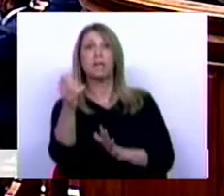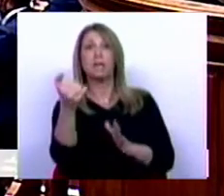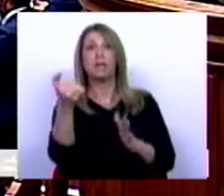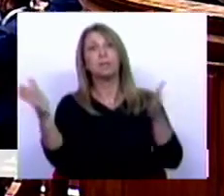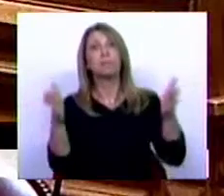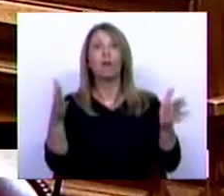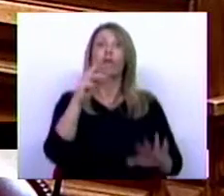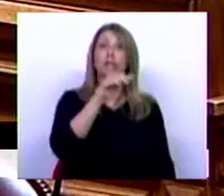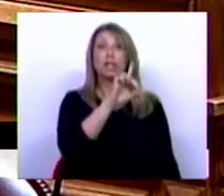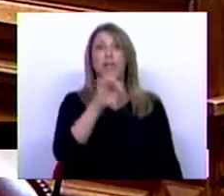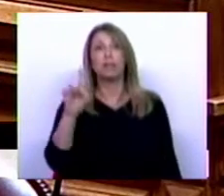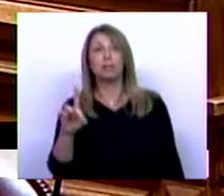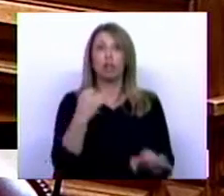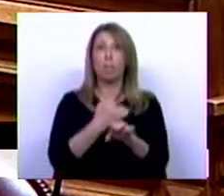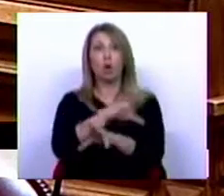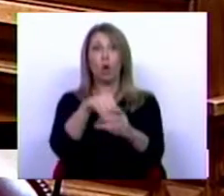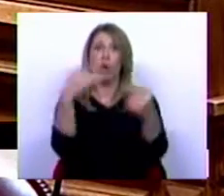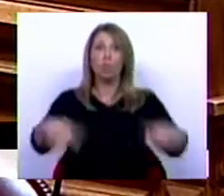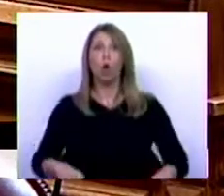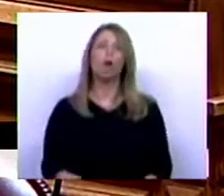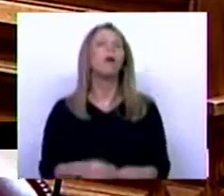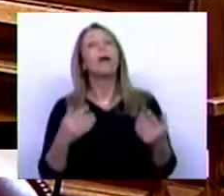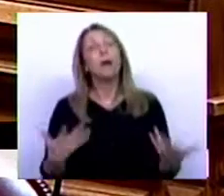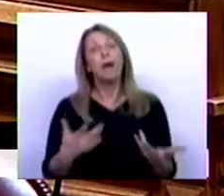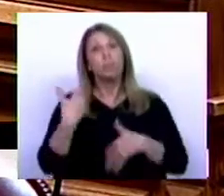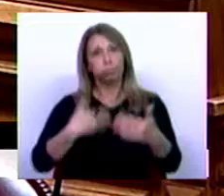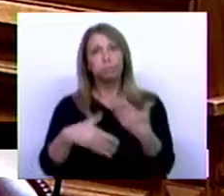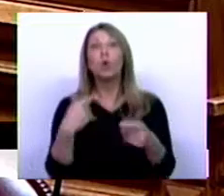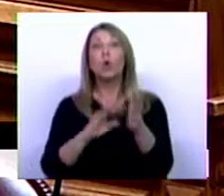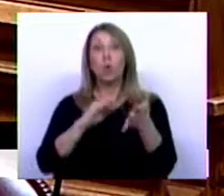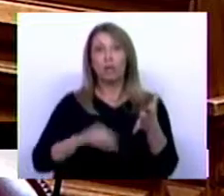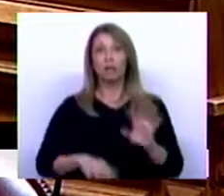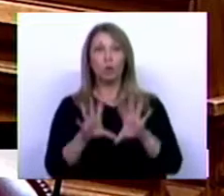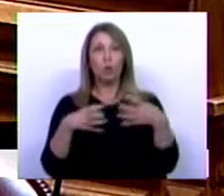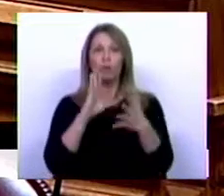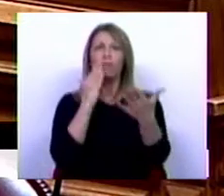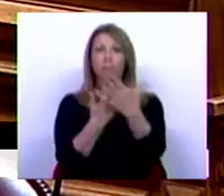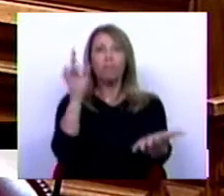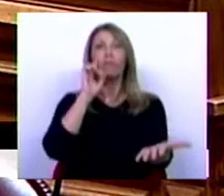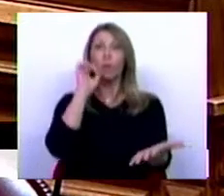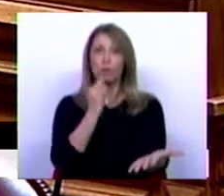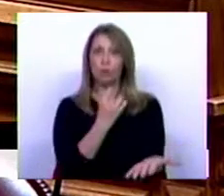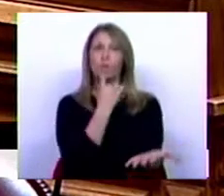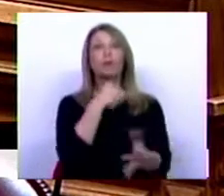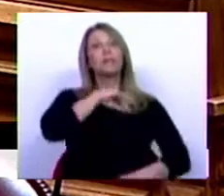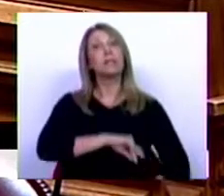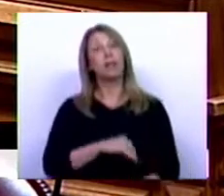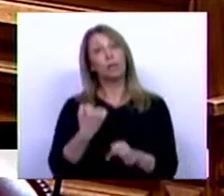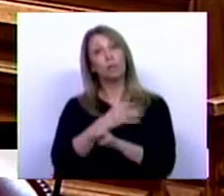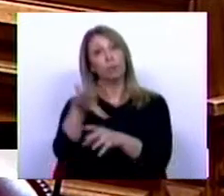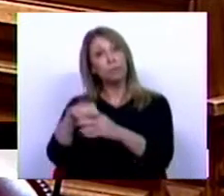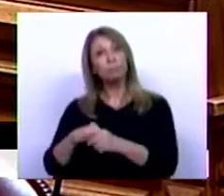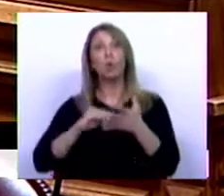366 mil trabalhadores abrangidos. E, portanto, esta dinamização da contratação coletiva permitiu uma grande valorização dos salários. Os trabalhadores abrangidos